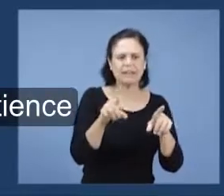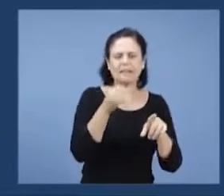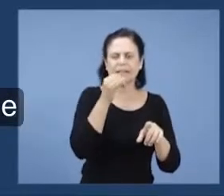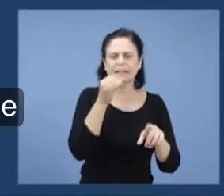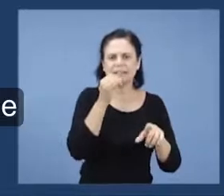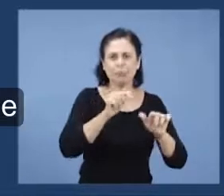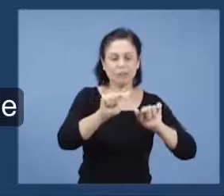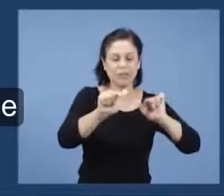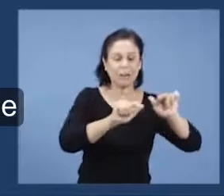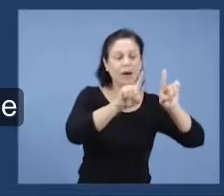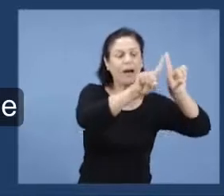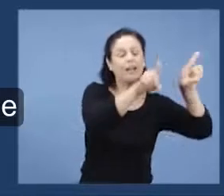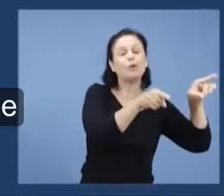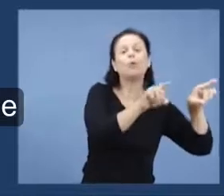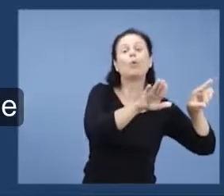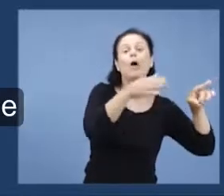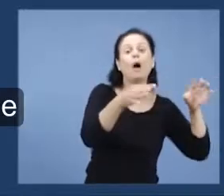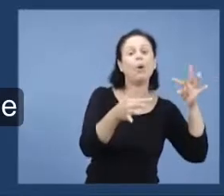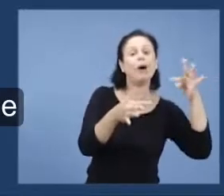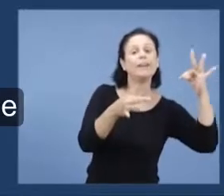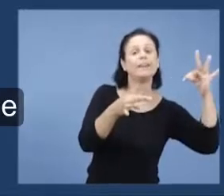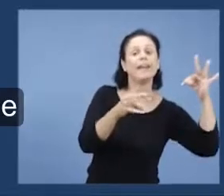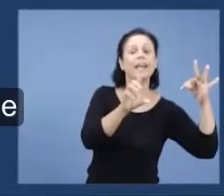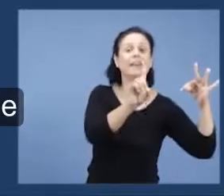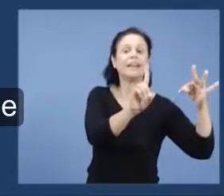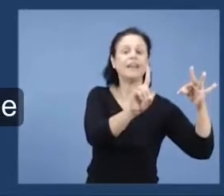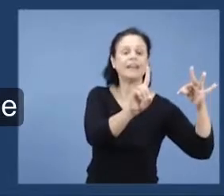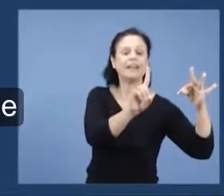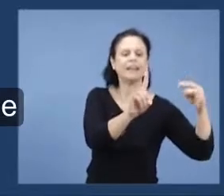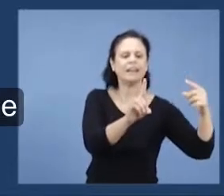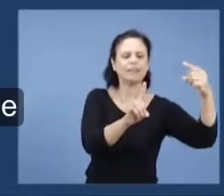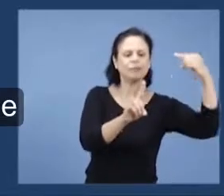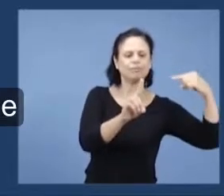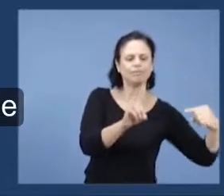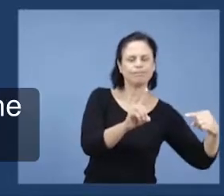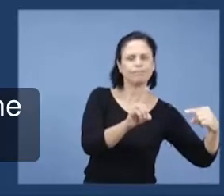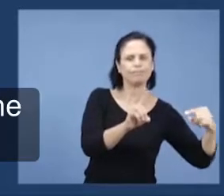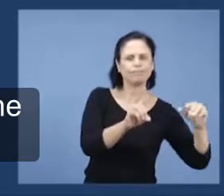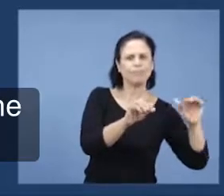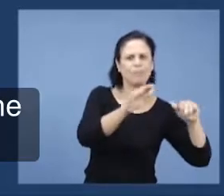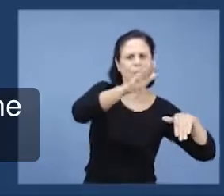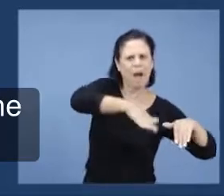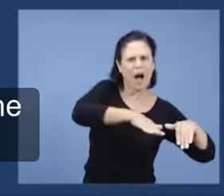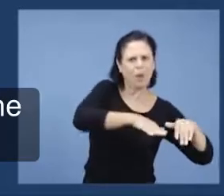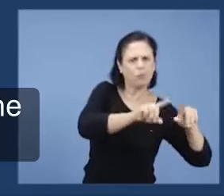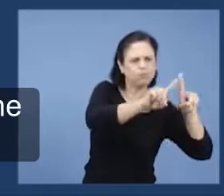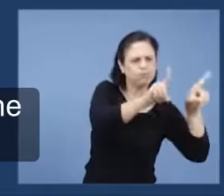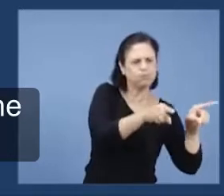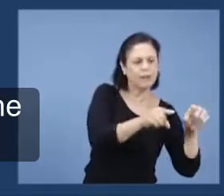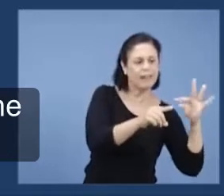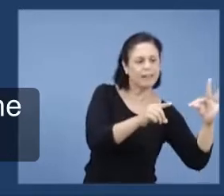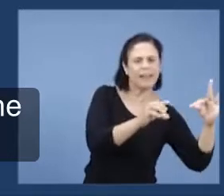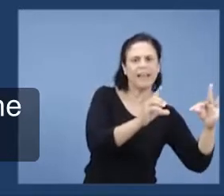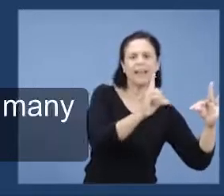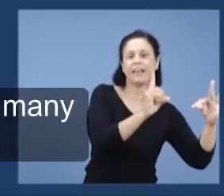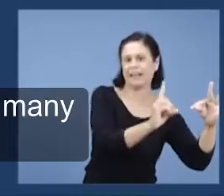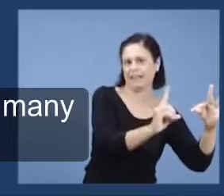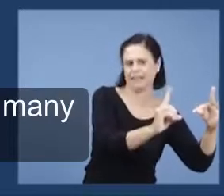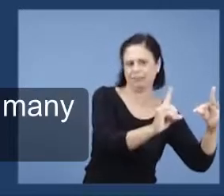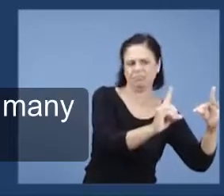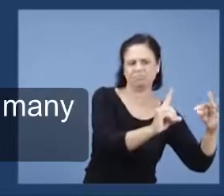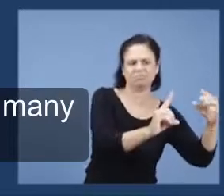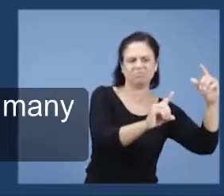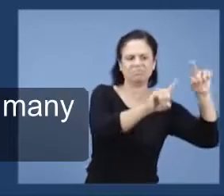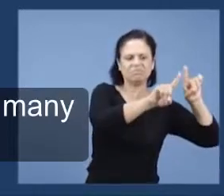paciência, os mentirosos e sofrimento. A respeito de cada assunto deles, se refere o que? A testemunho